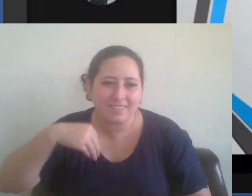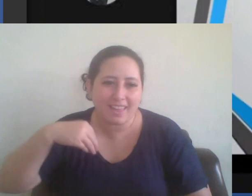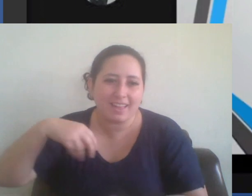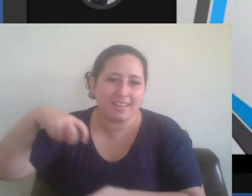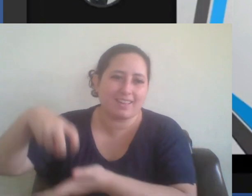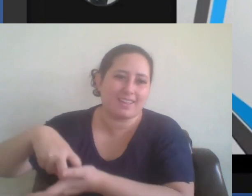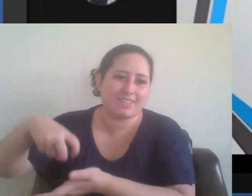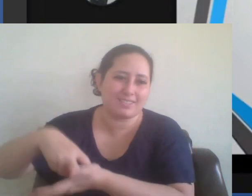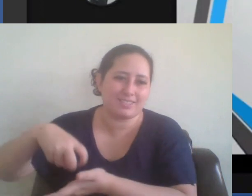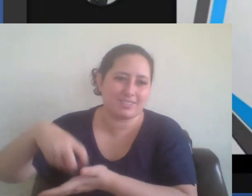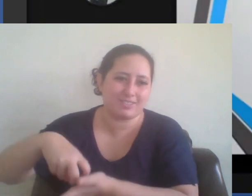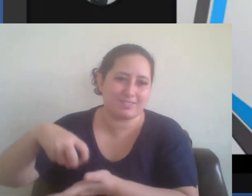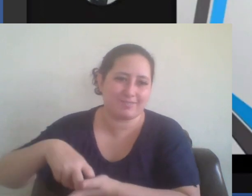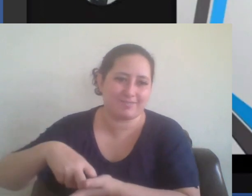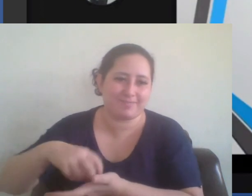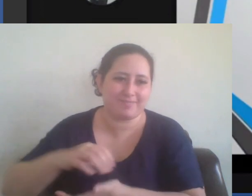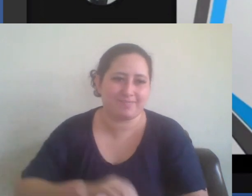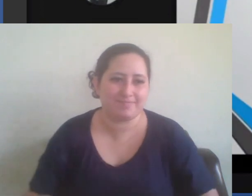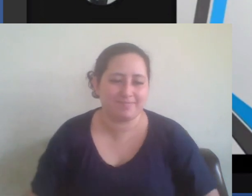próximo